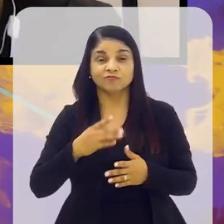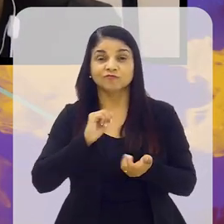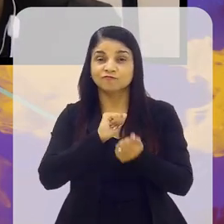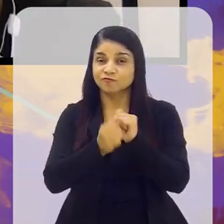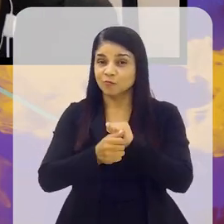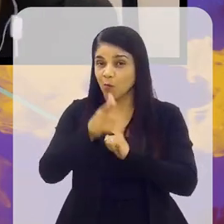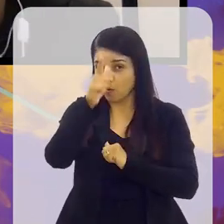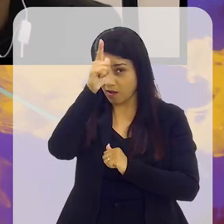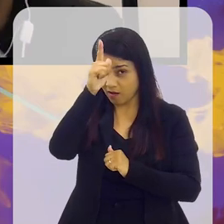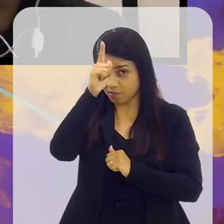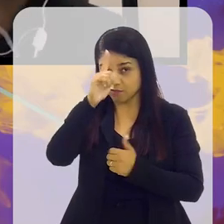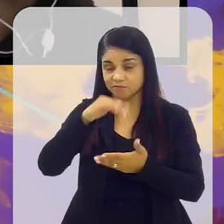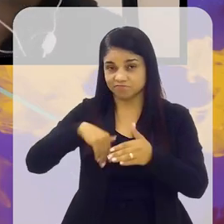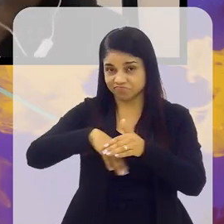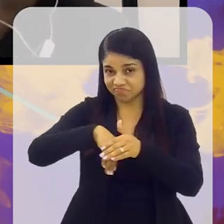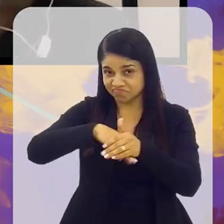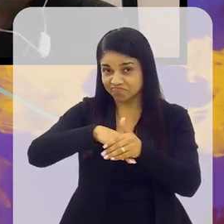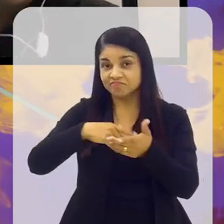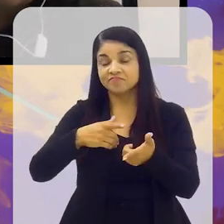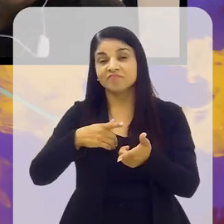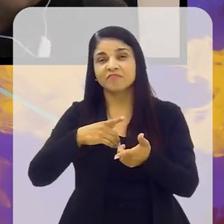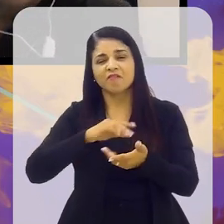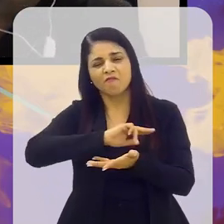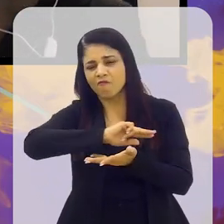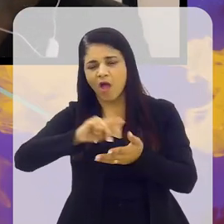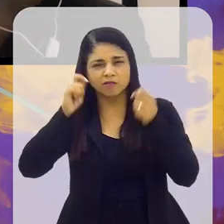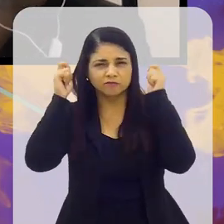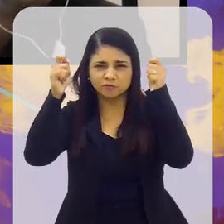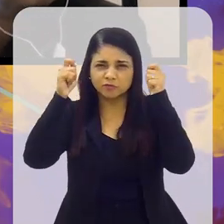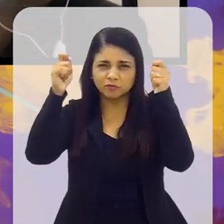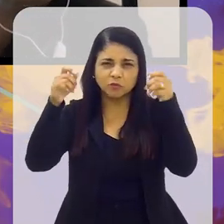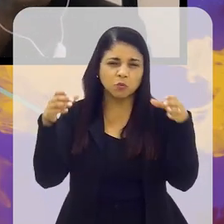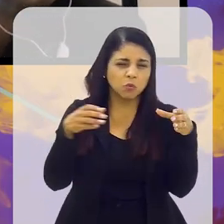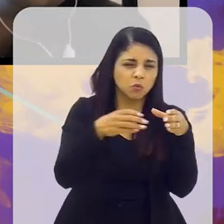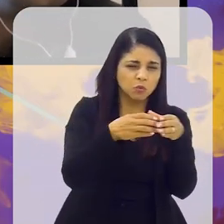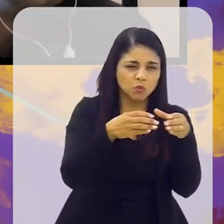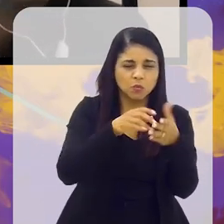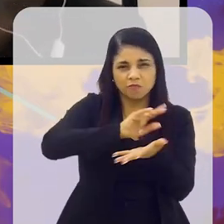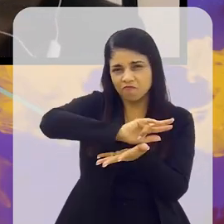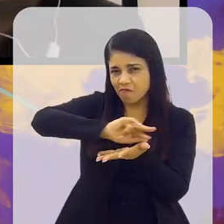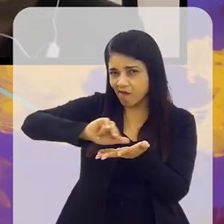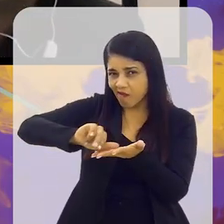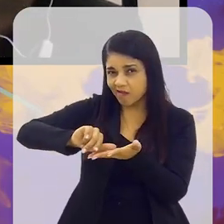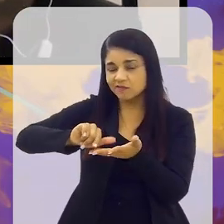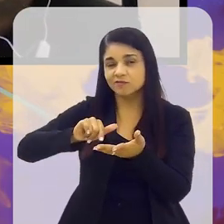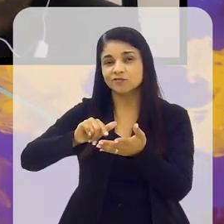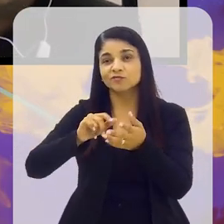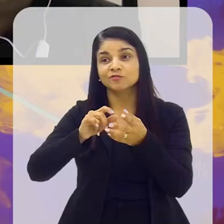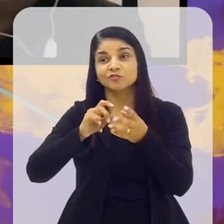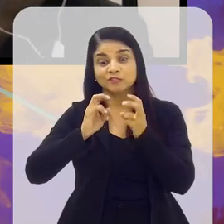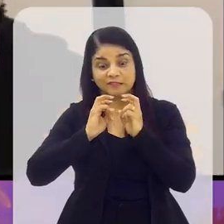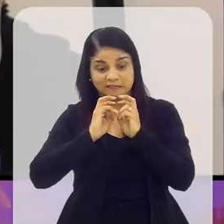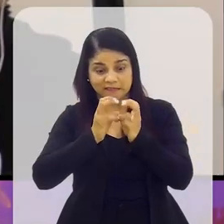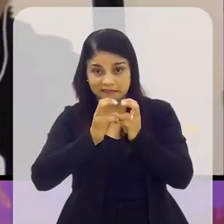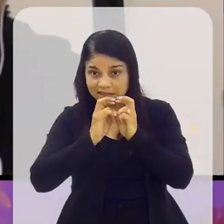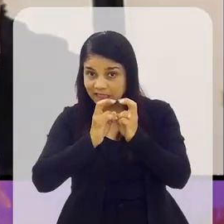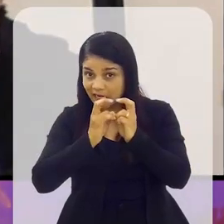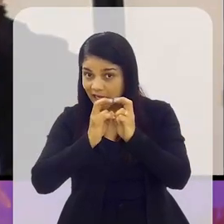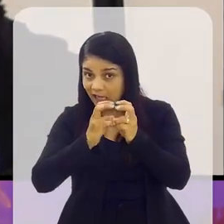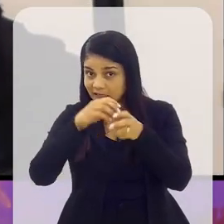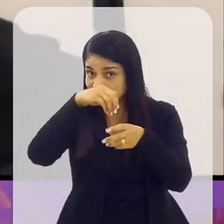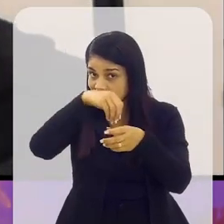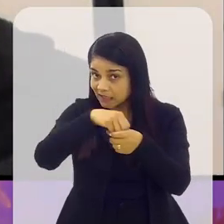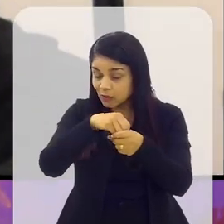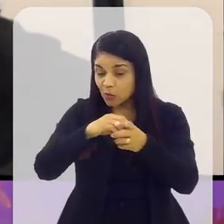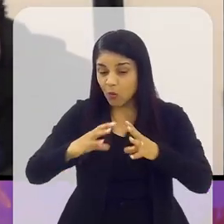caravana no futebol alemão. Foram não sei quantos milhares de torcedores, né, grupos ultras, públicos, etc., e tal, de trem. Eu estava